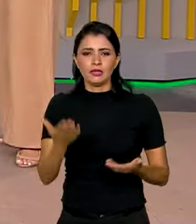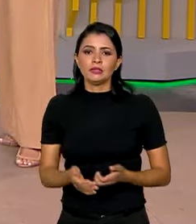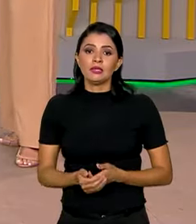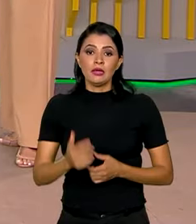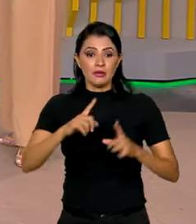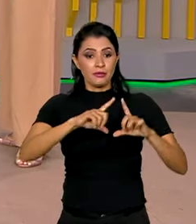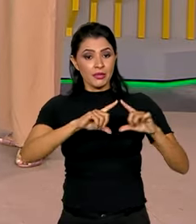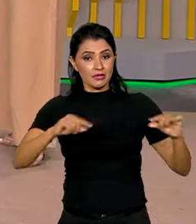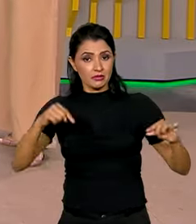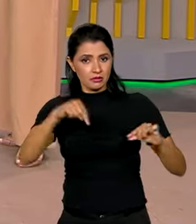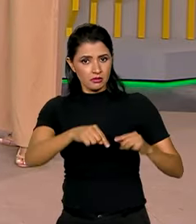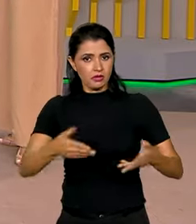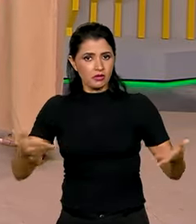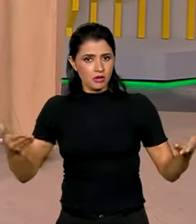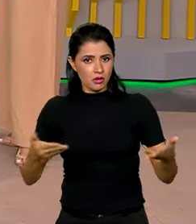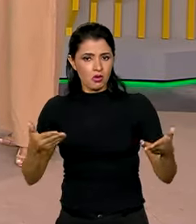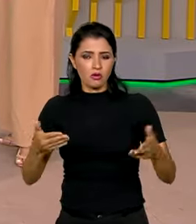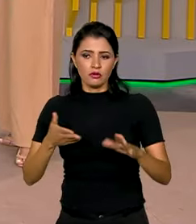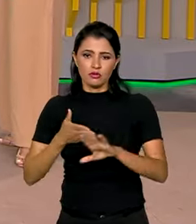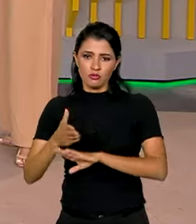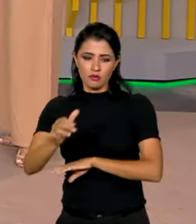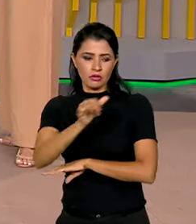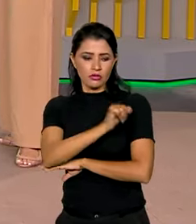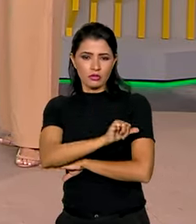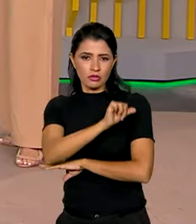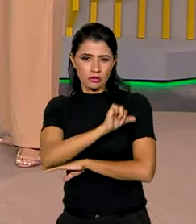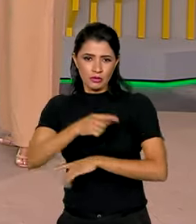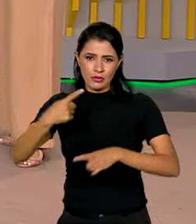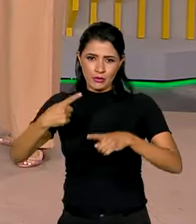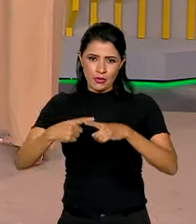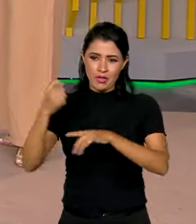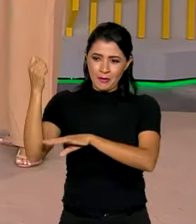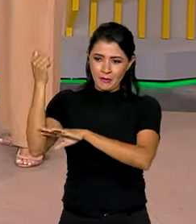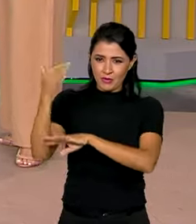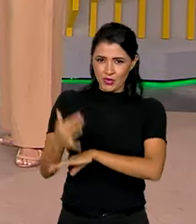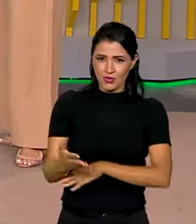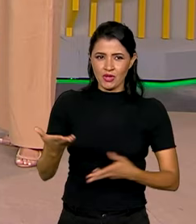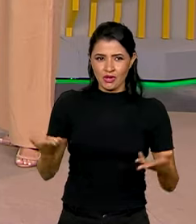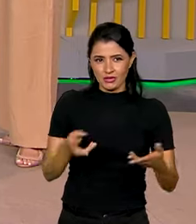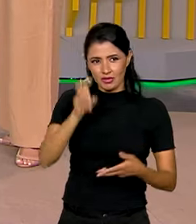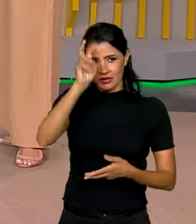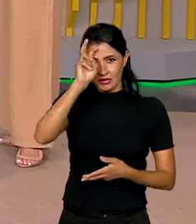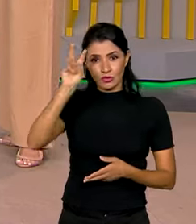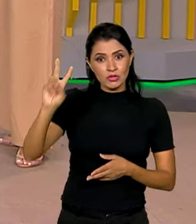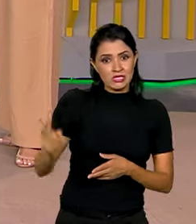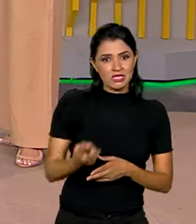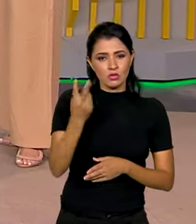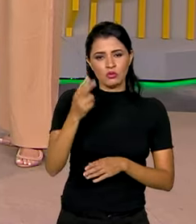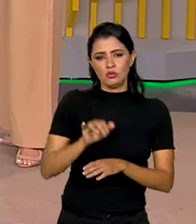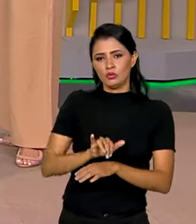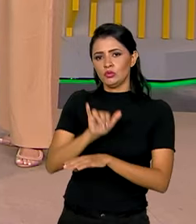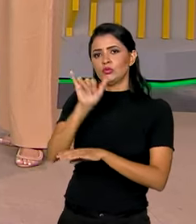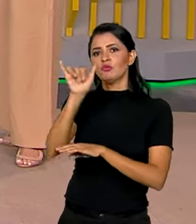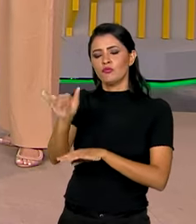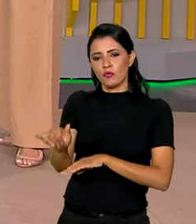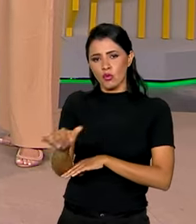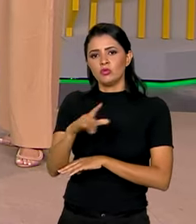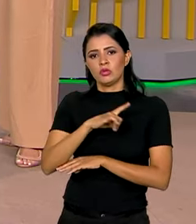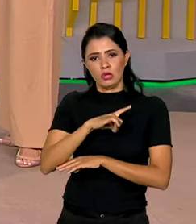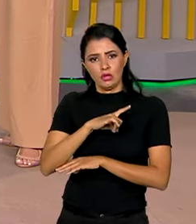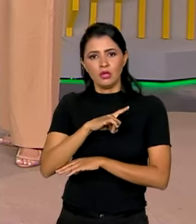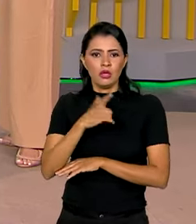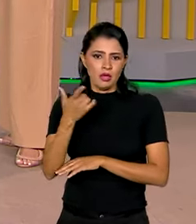E de Brasília nós vamos ao Rio de Janeiro, porque na madrugada desta quinta-feira, um segundo voo parte com